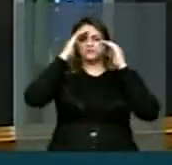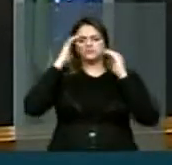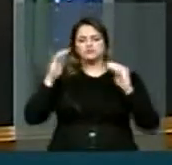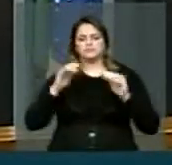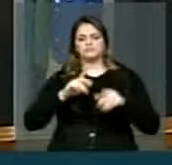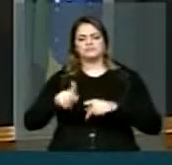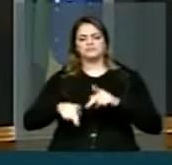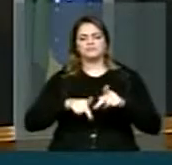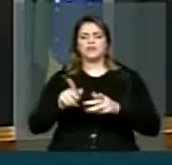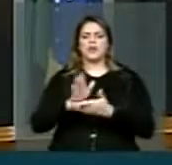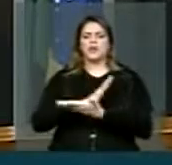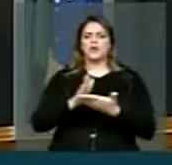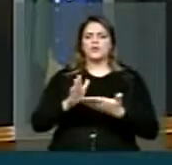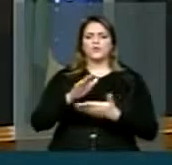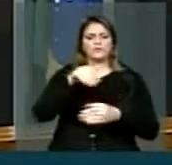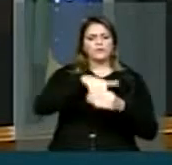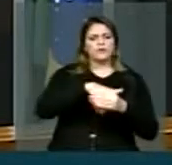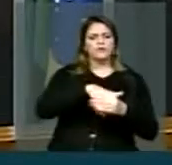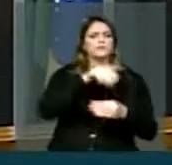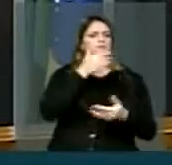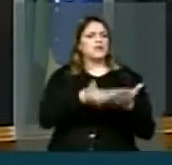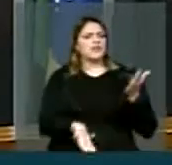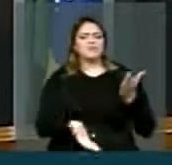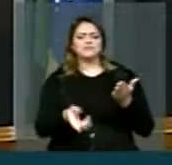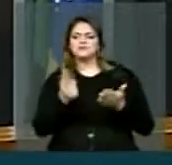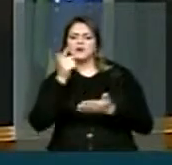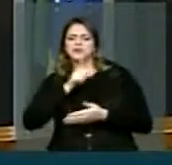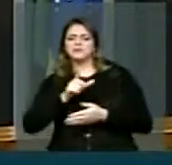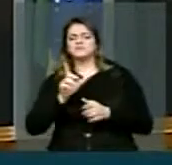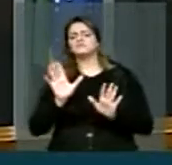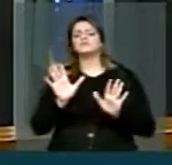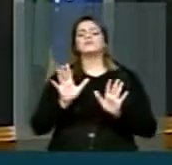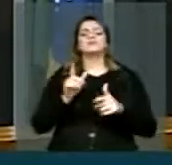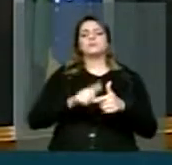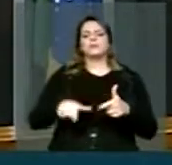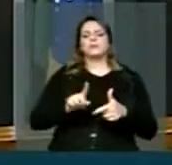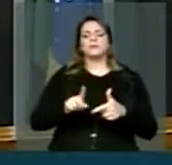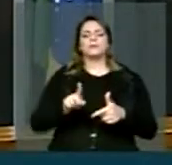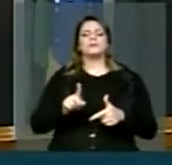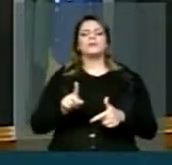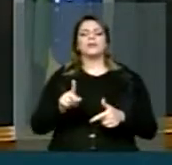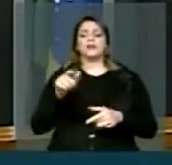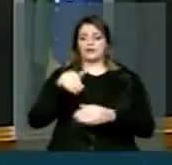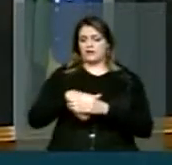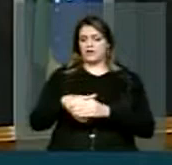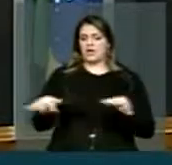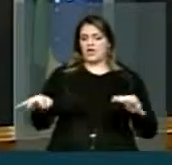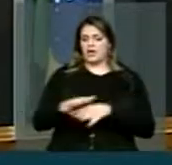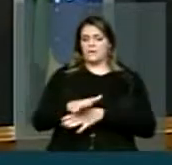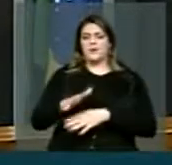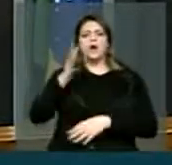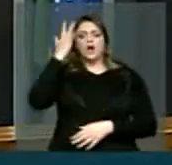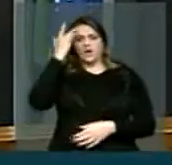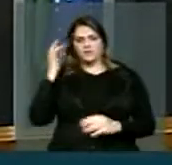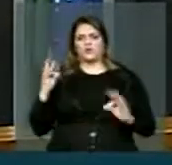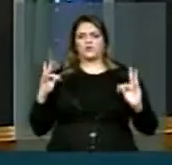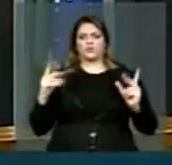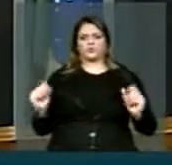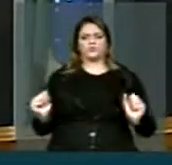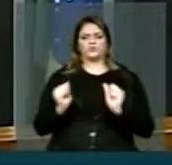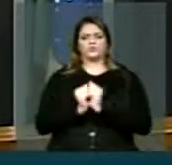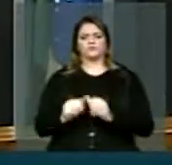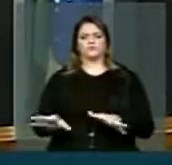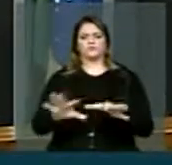uns ganham, outros perdem, mas o importante é que no outro dia que acabou a eleição, todos se juntem, se unem para levar